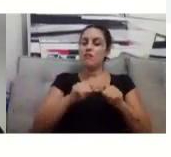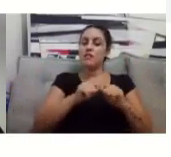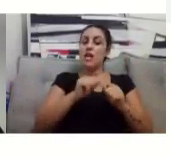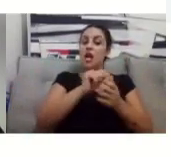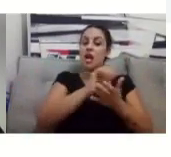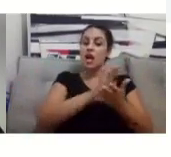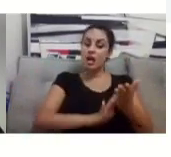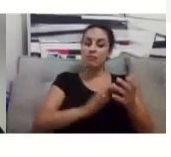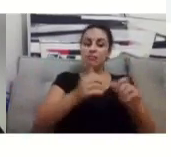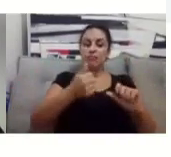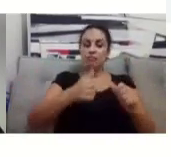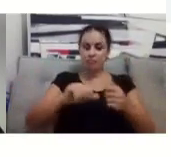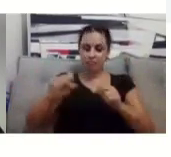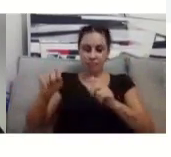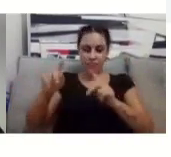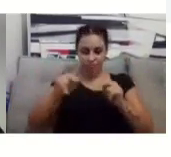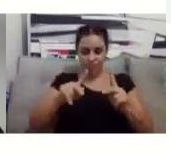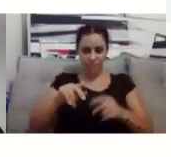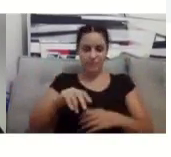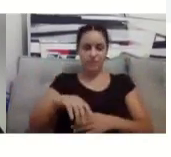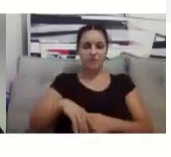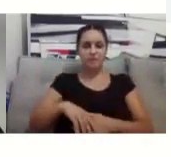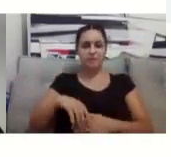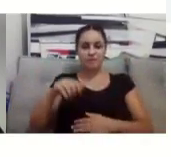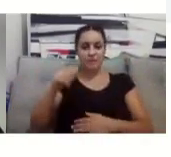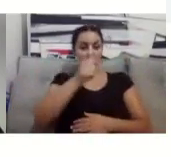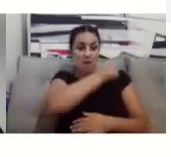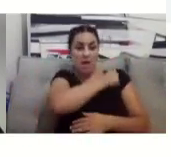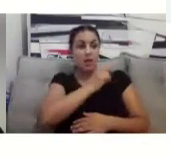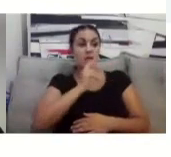Entendi. Tá. Tá.